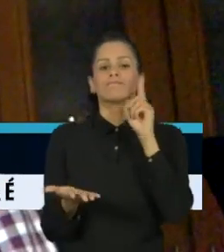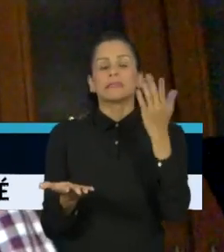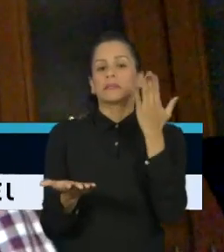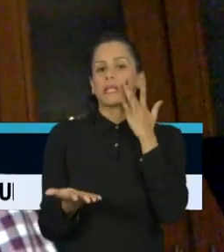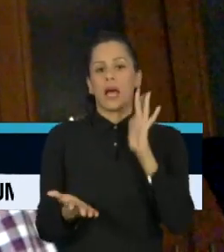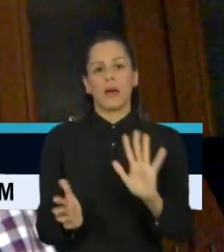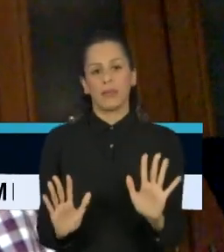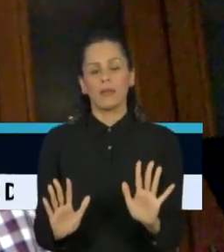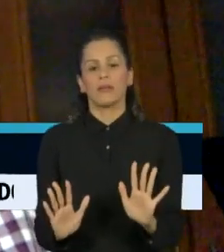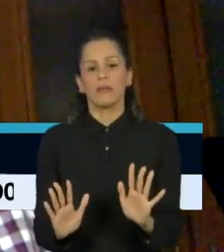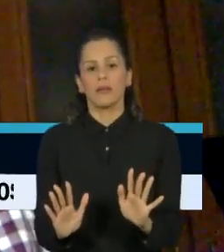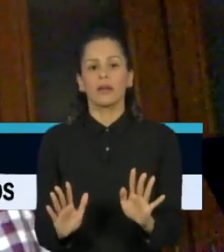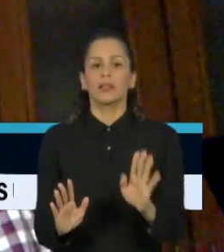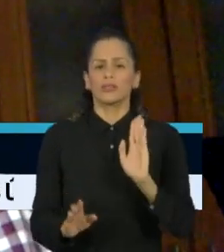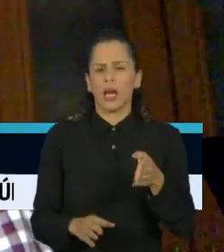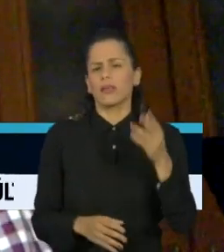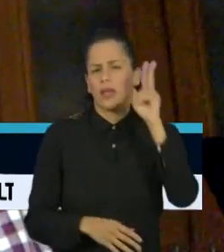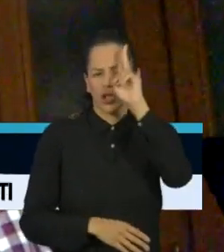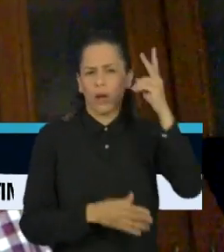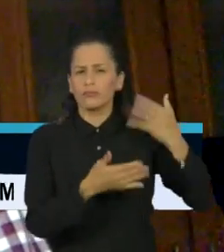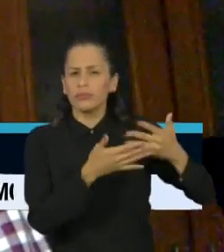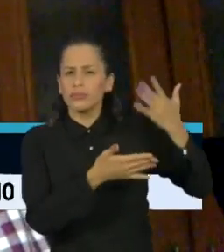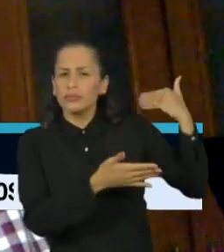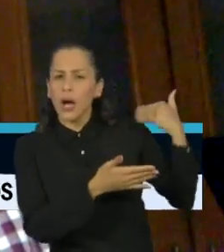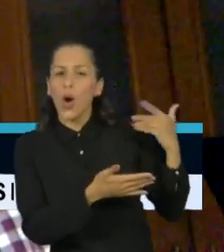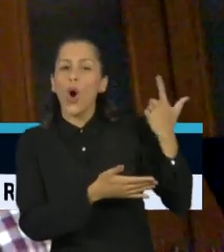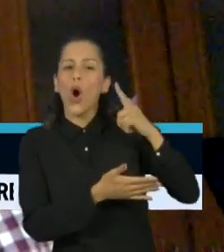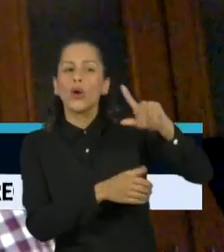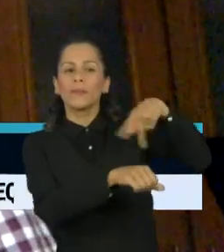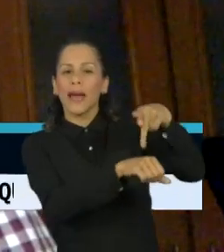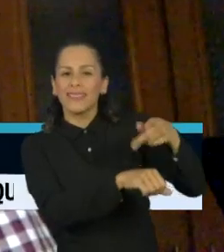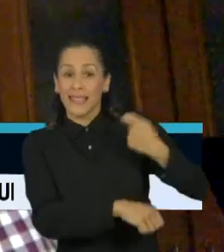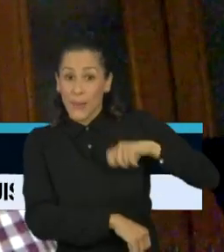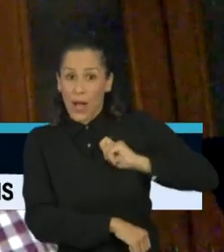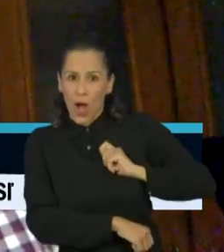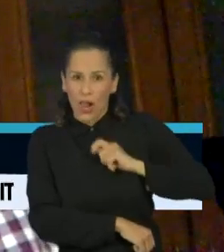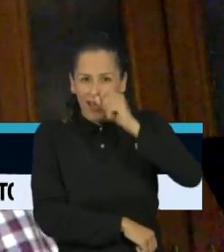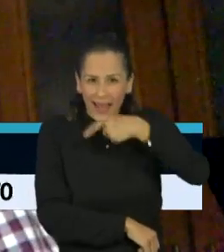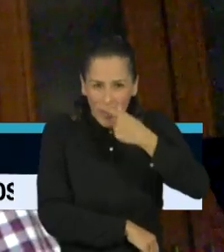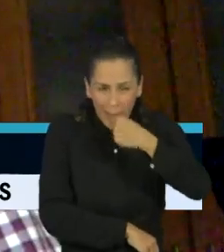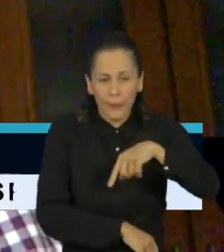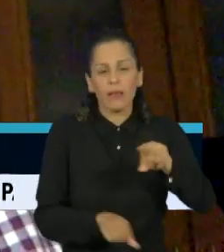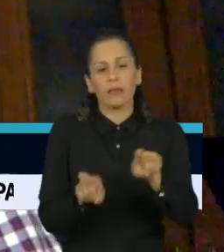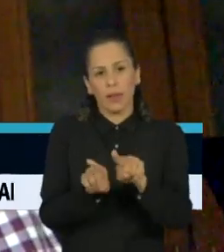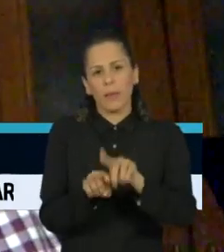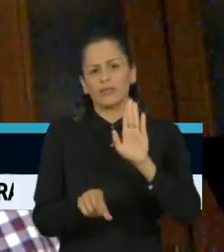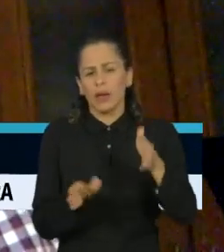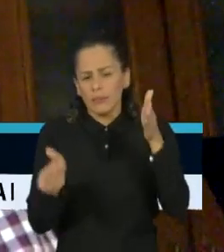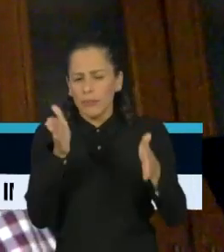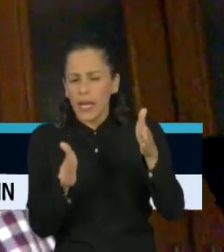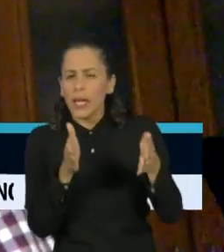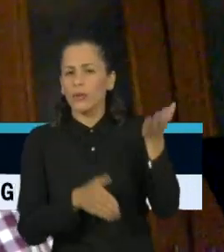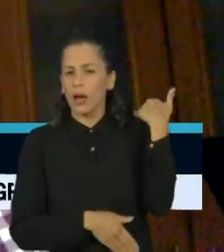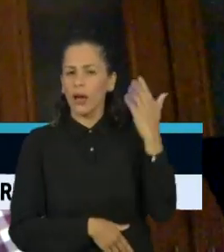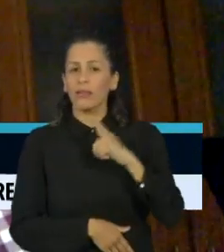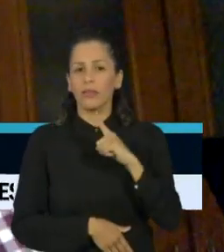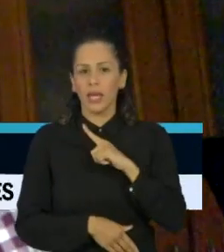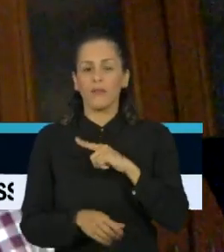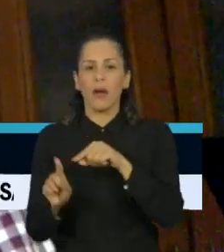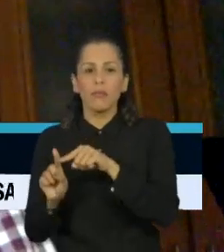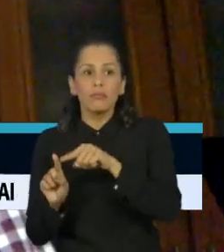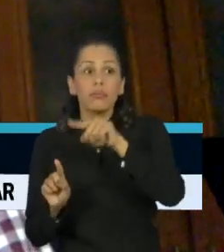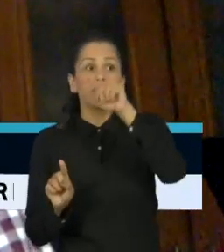da pandemia da gripe espanhola, você vai ver que, na época, a gente teve a tal da famosa segunda curva.